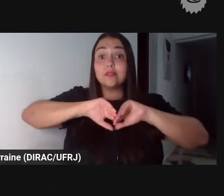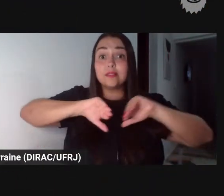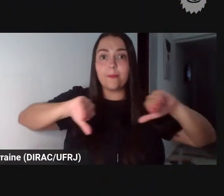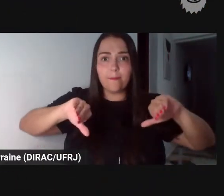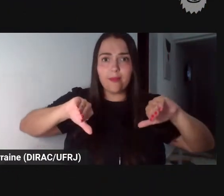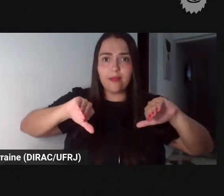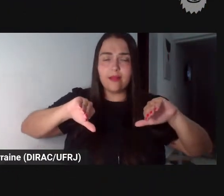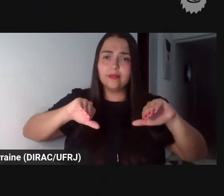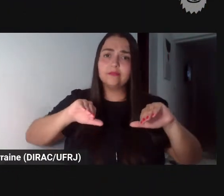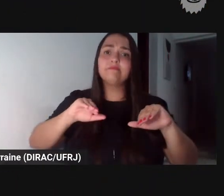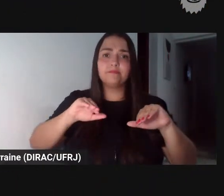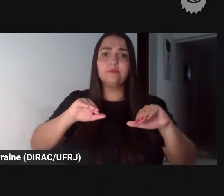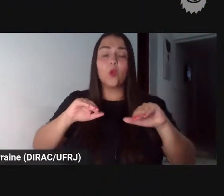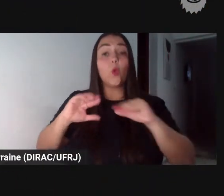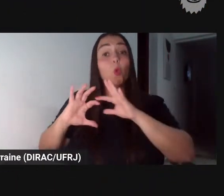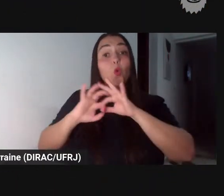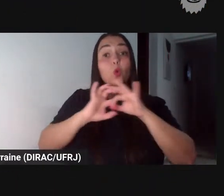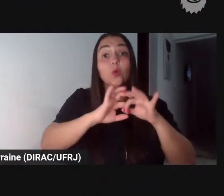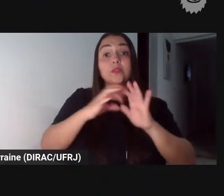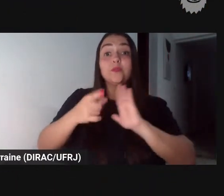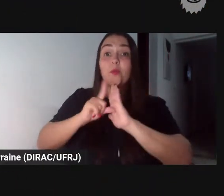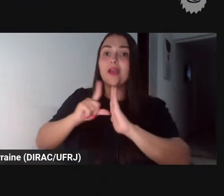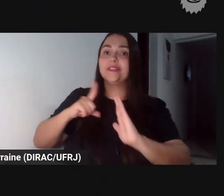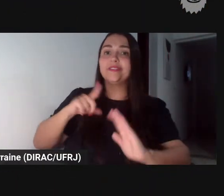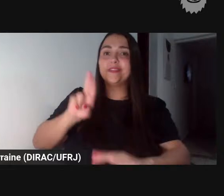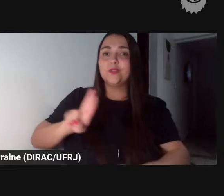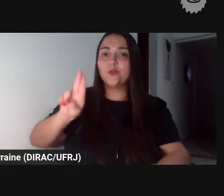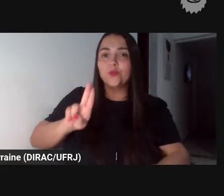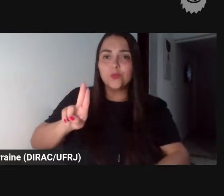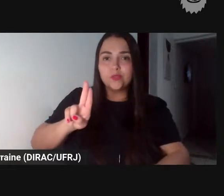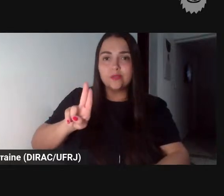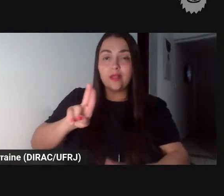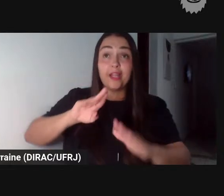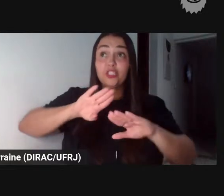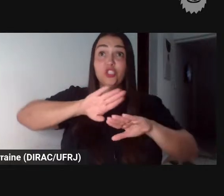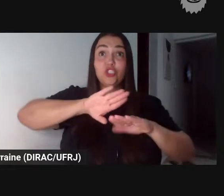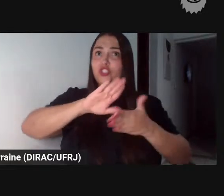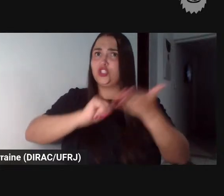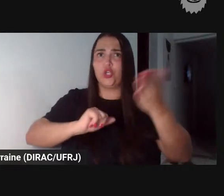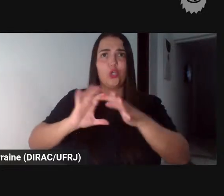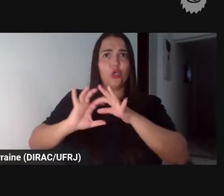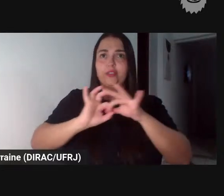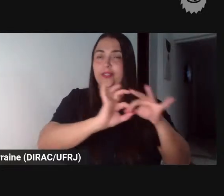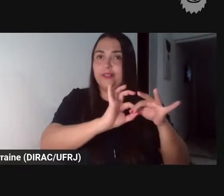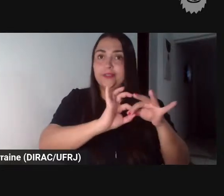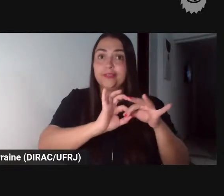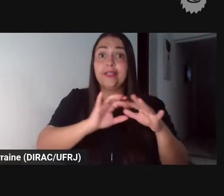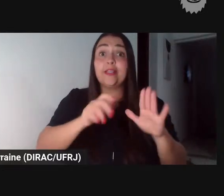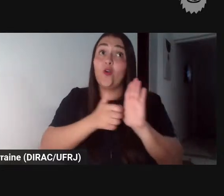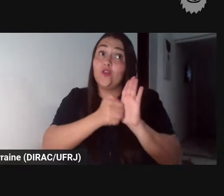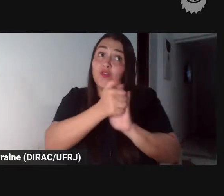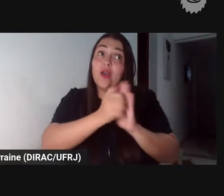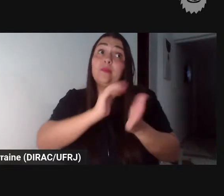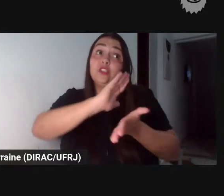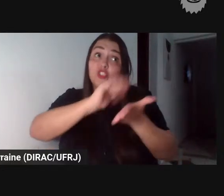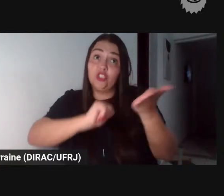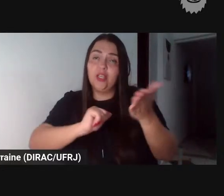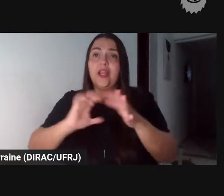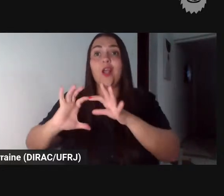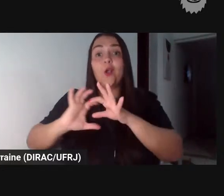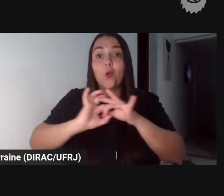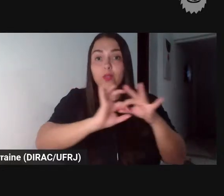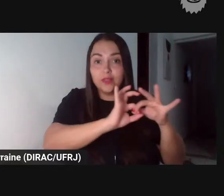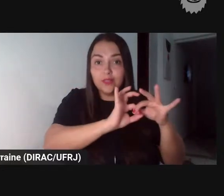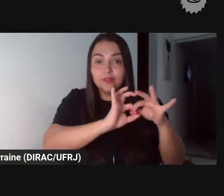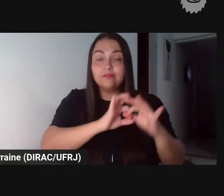contexto de falas em que elas teriam sido usadas e isoladas do contexto a